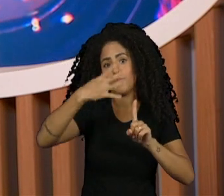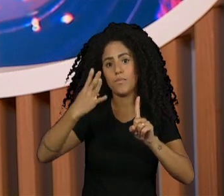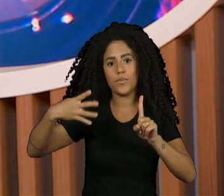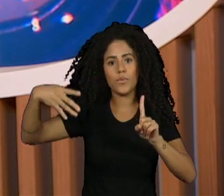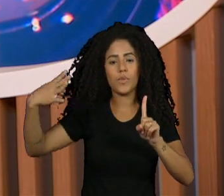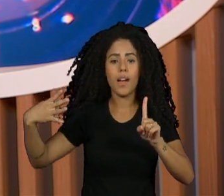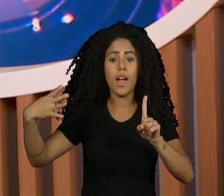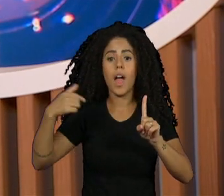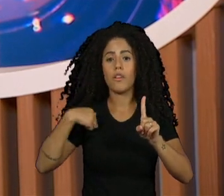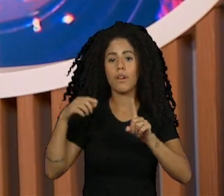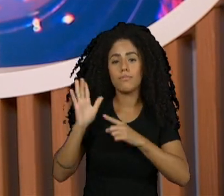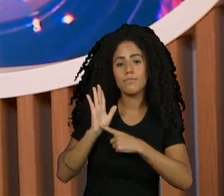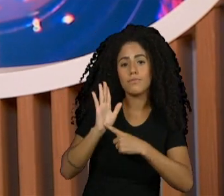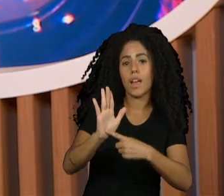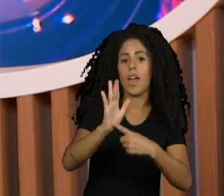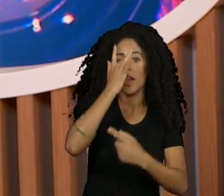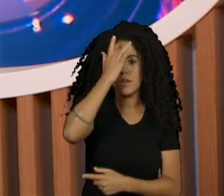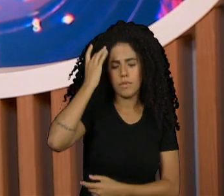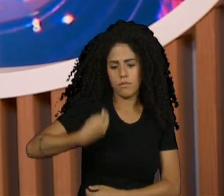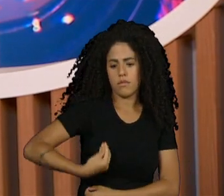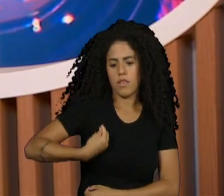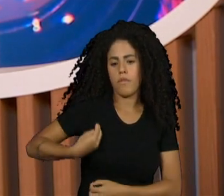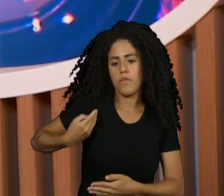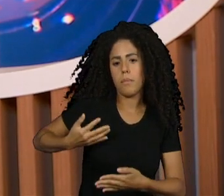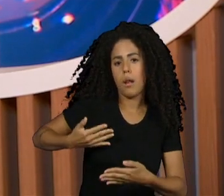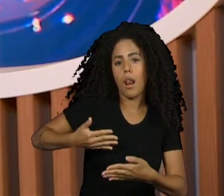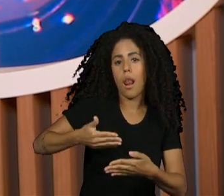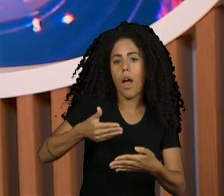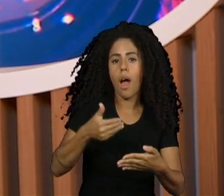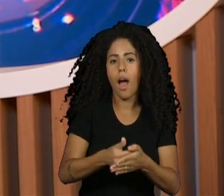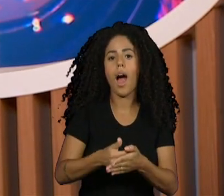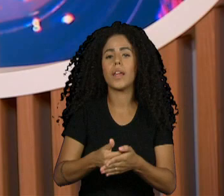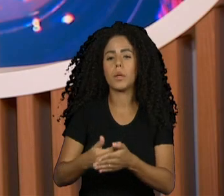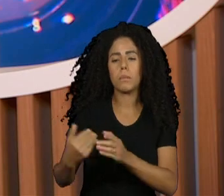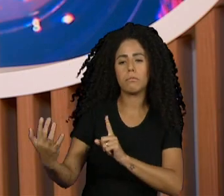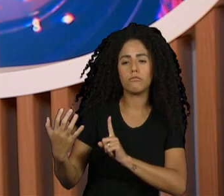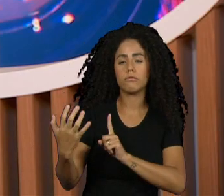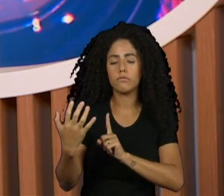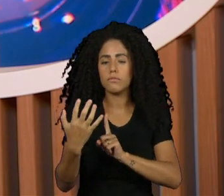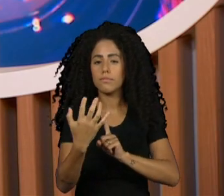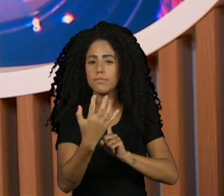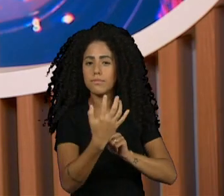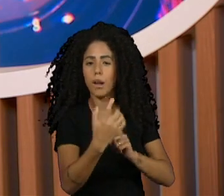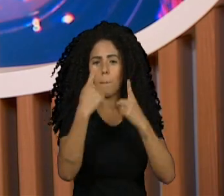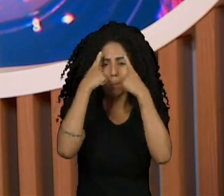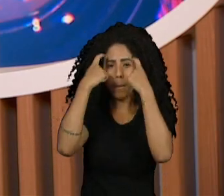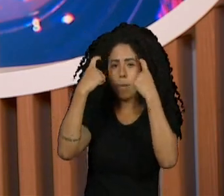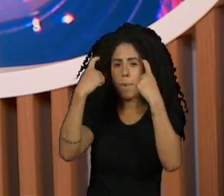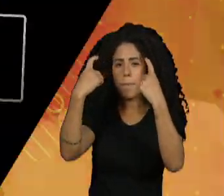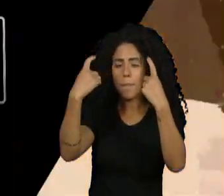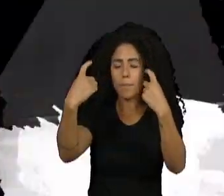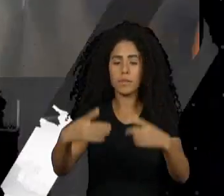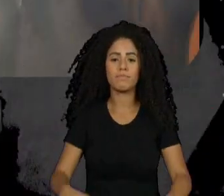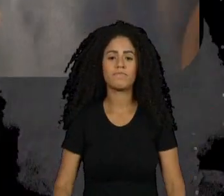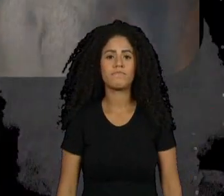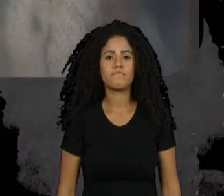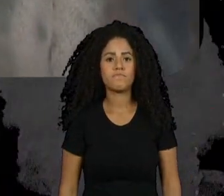histórias de pessoas que convivem diariamente com ameaças de violência, sem perder a ternura.